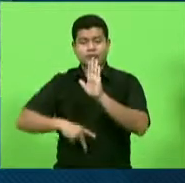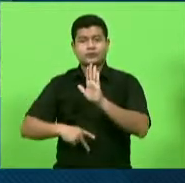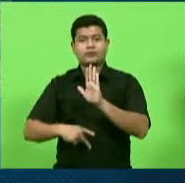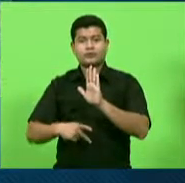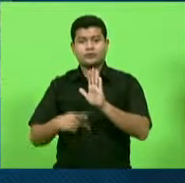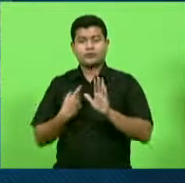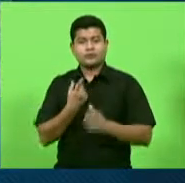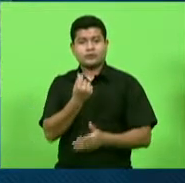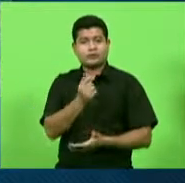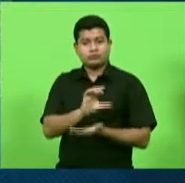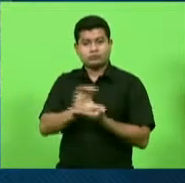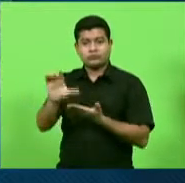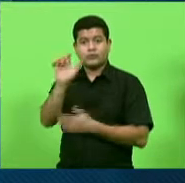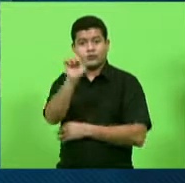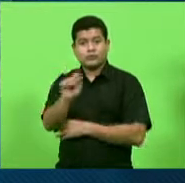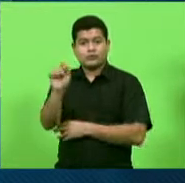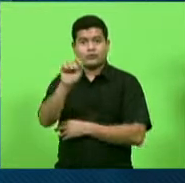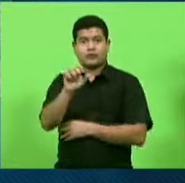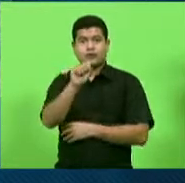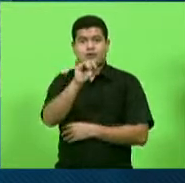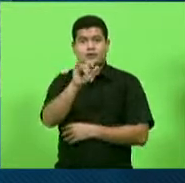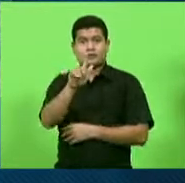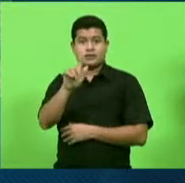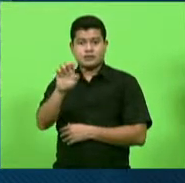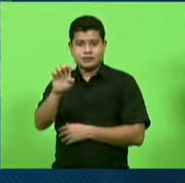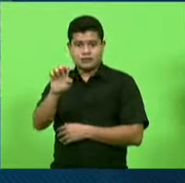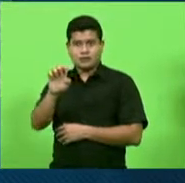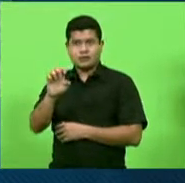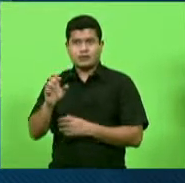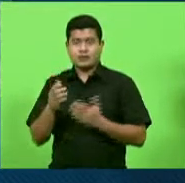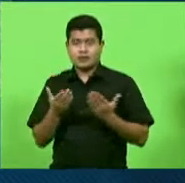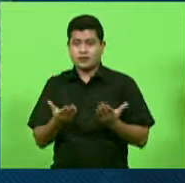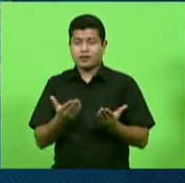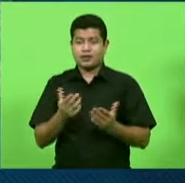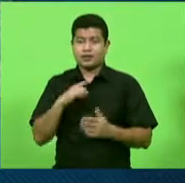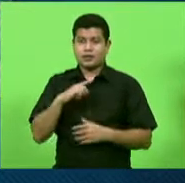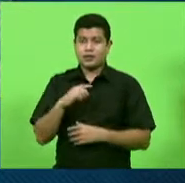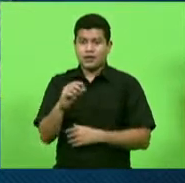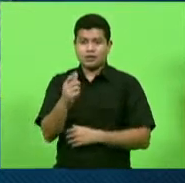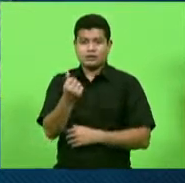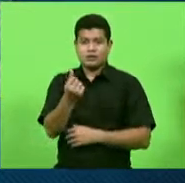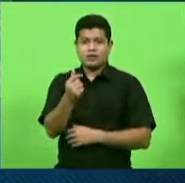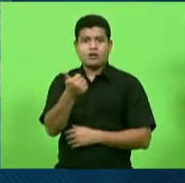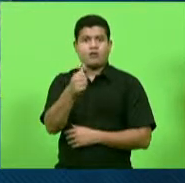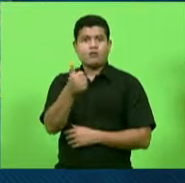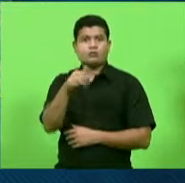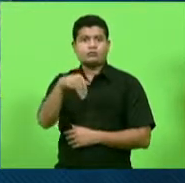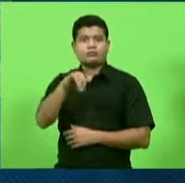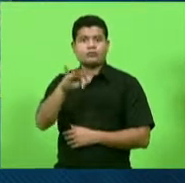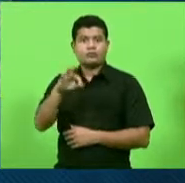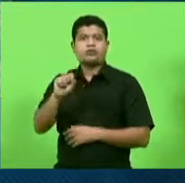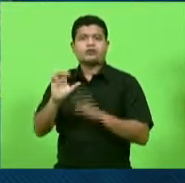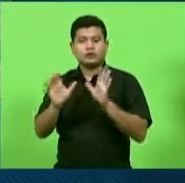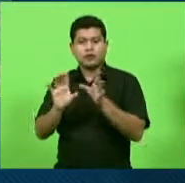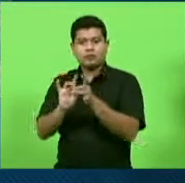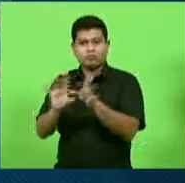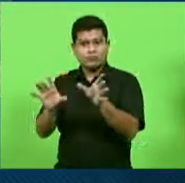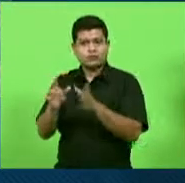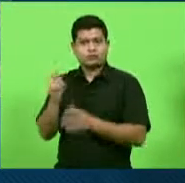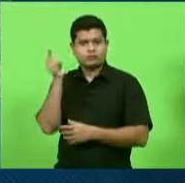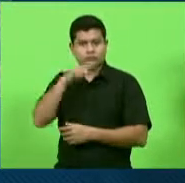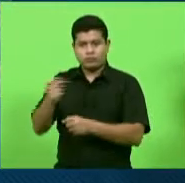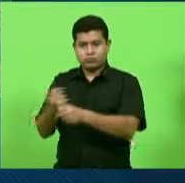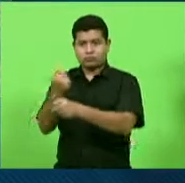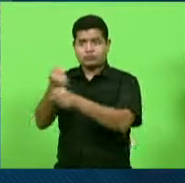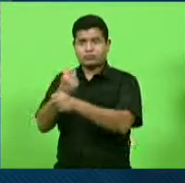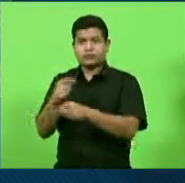Associação Comercial Industrial de Joinville. E já existe ali 11 milhões de recursos disponíveis para ele. A própria